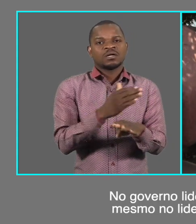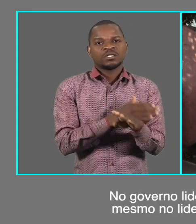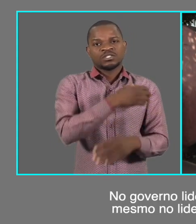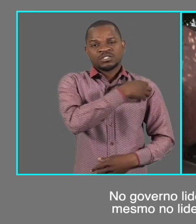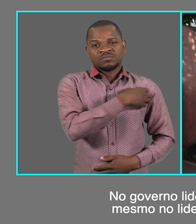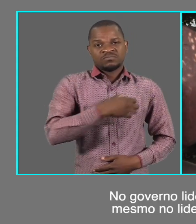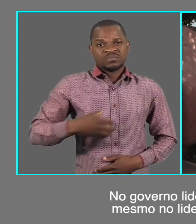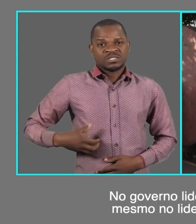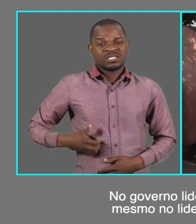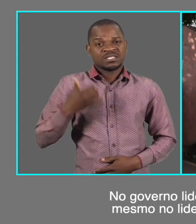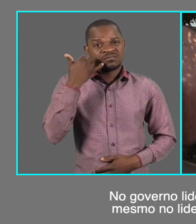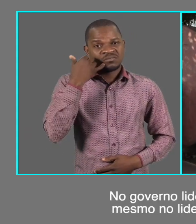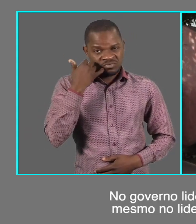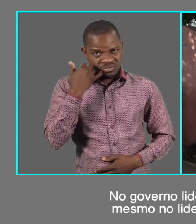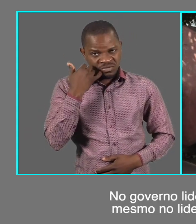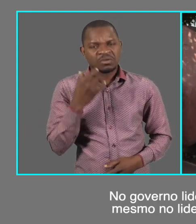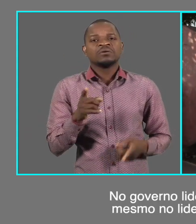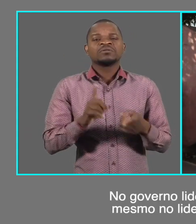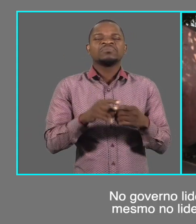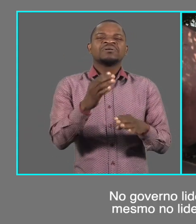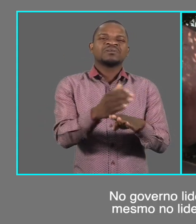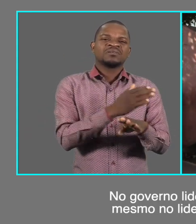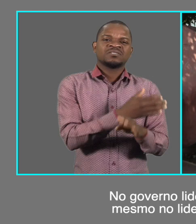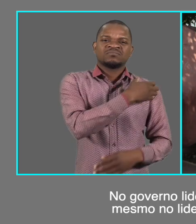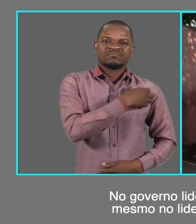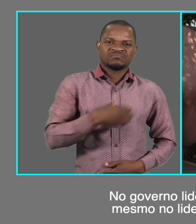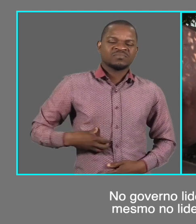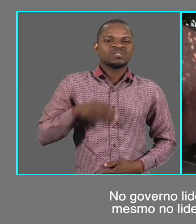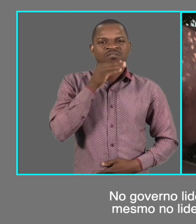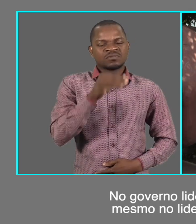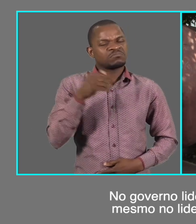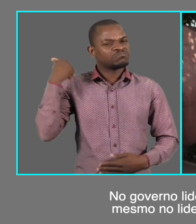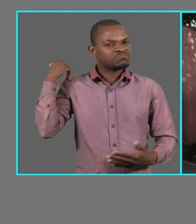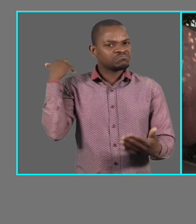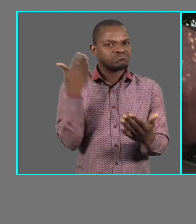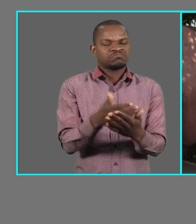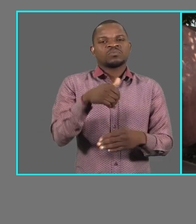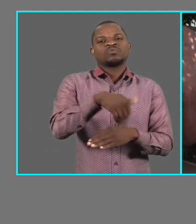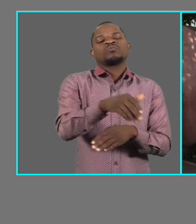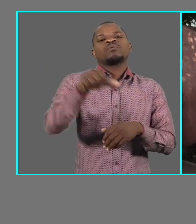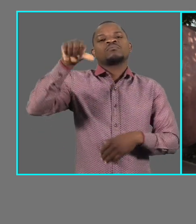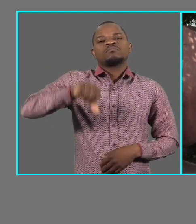no governo liderado pelo presidente Guibusa, mesmo no de presidente Shisano.